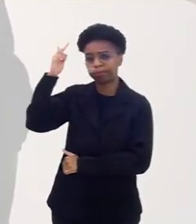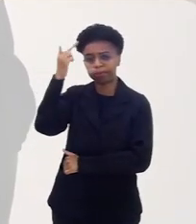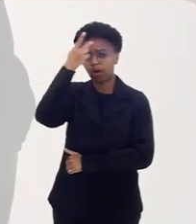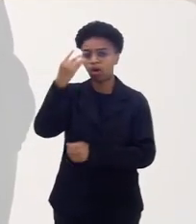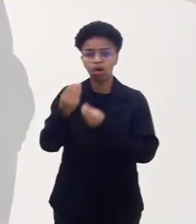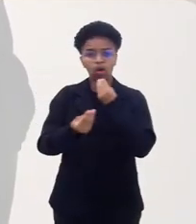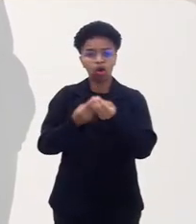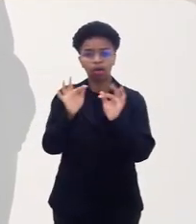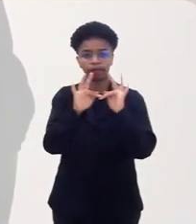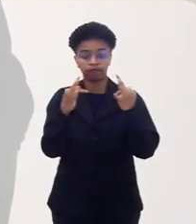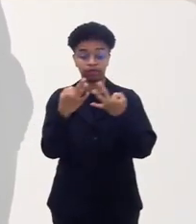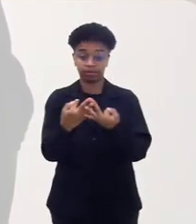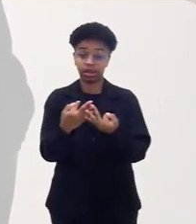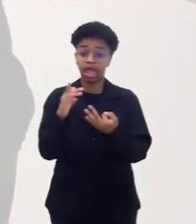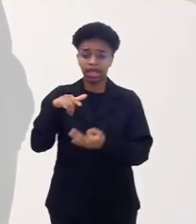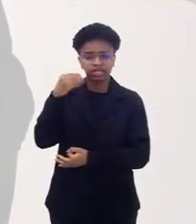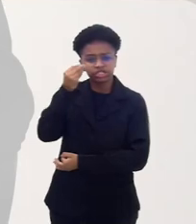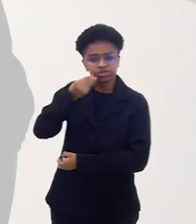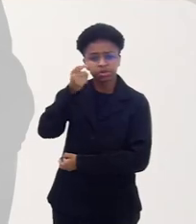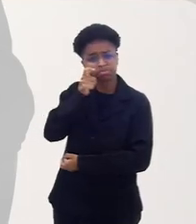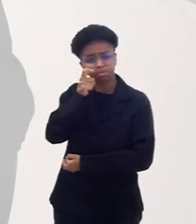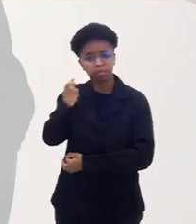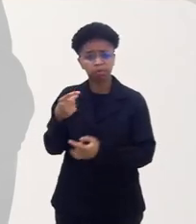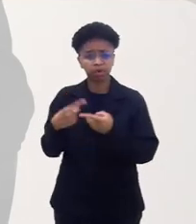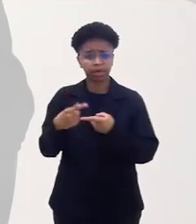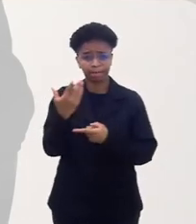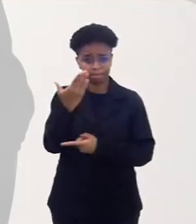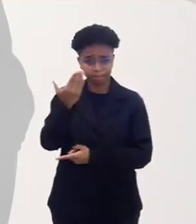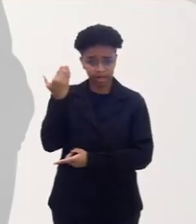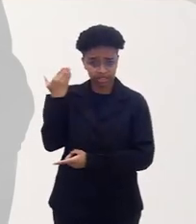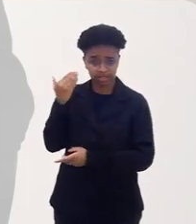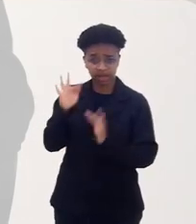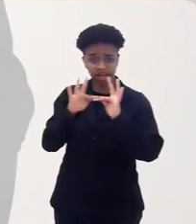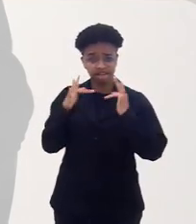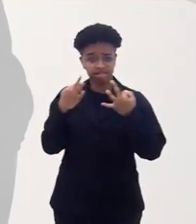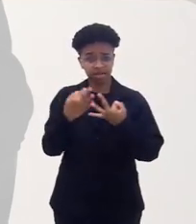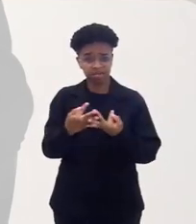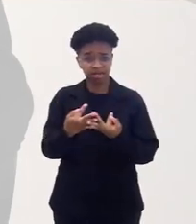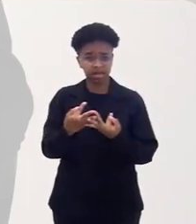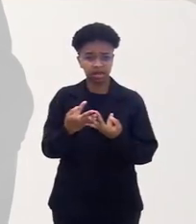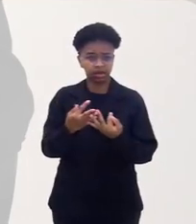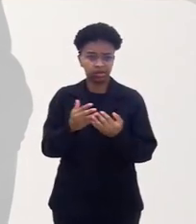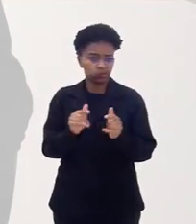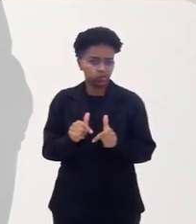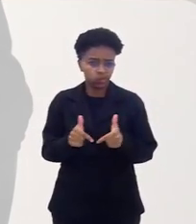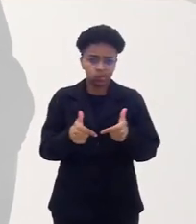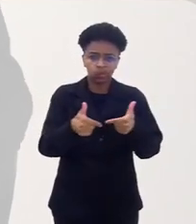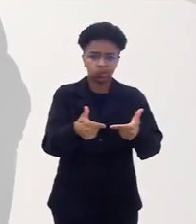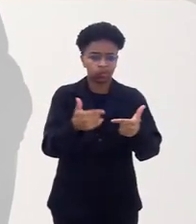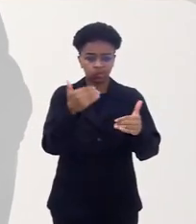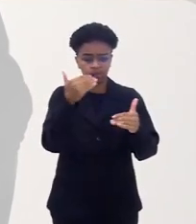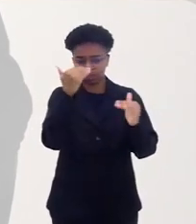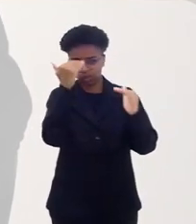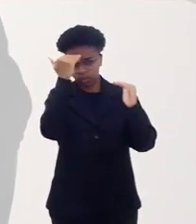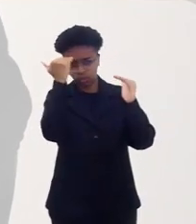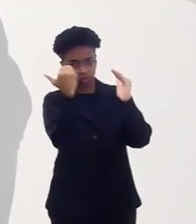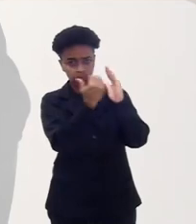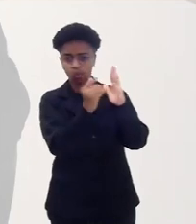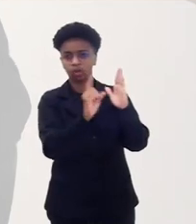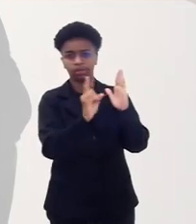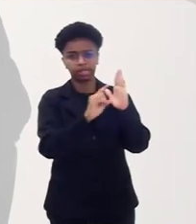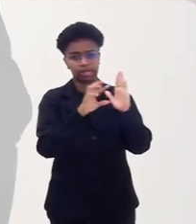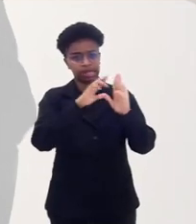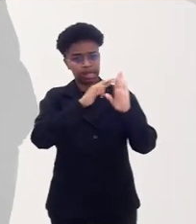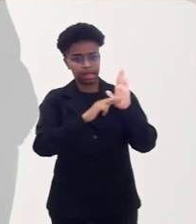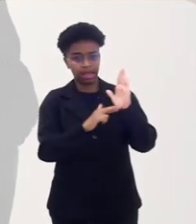interessante, porque aqueles pais que eram flagrados descumprindo as normas de proteção a crianças e adolescentes,